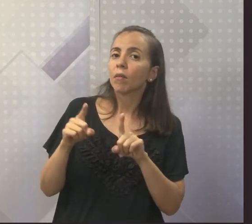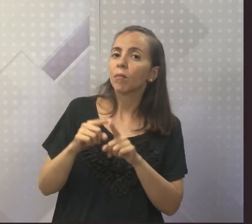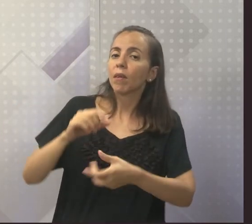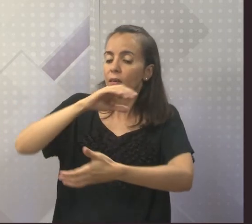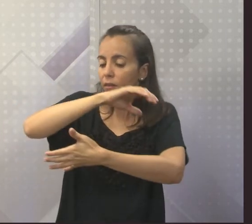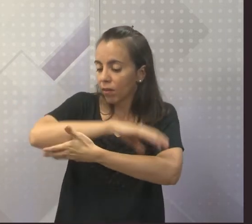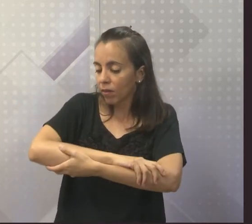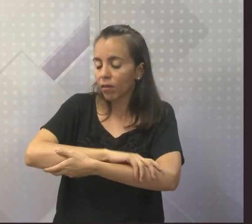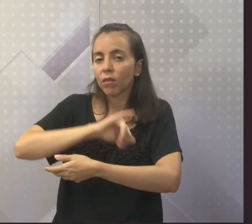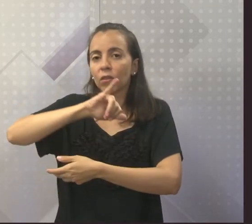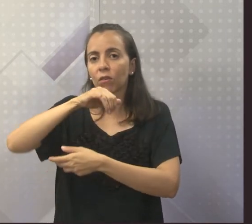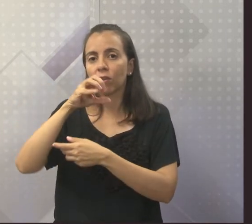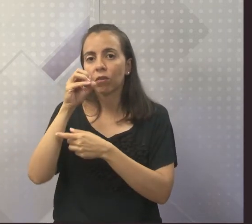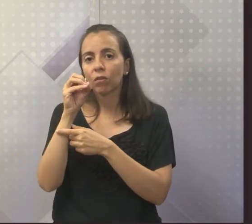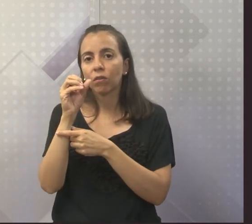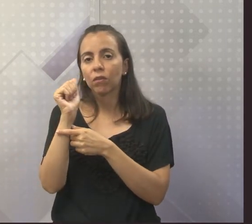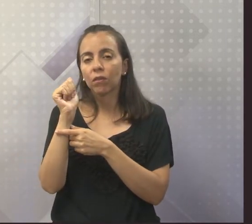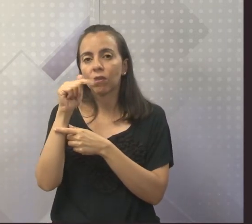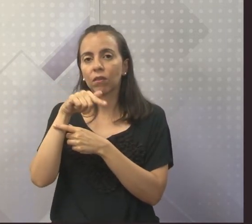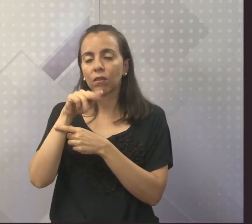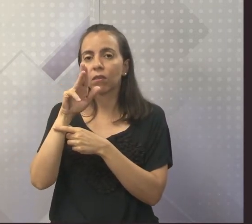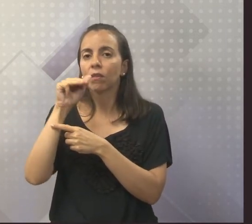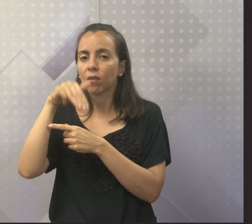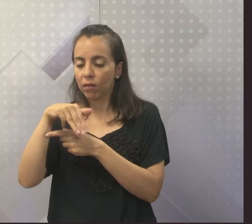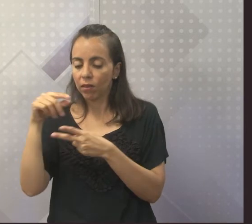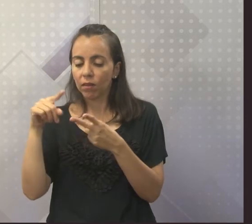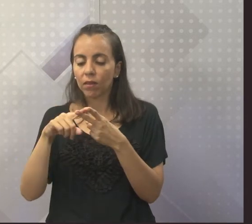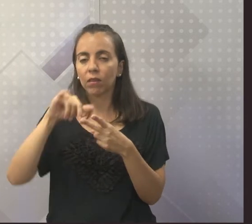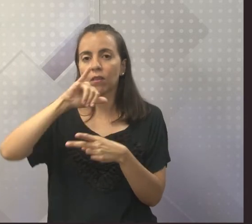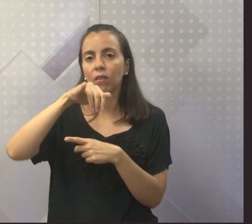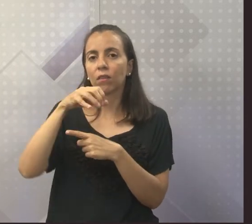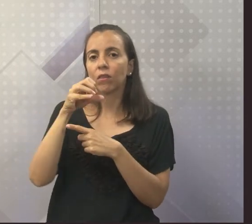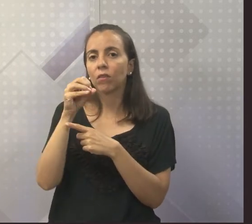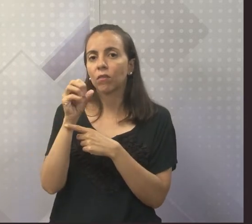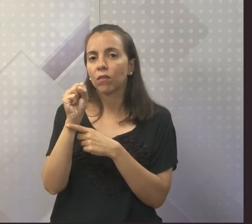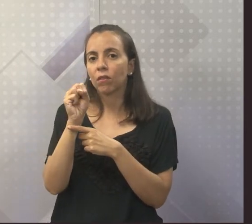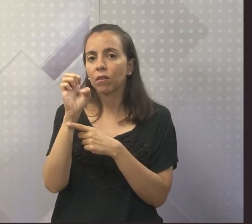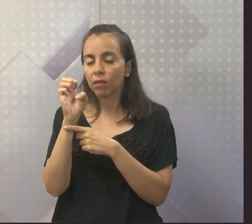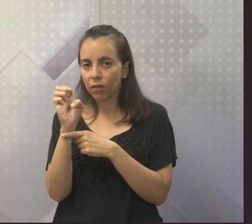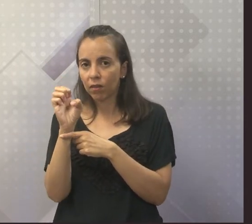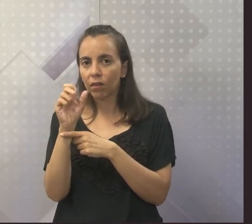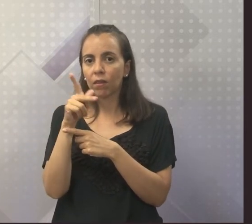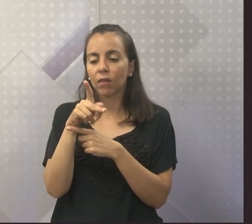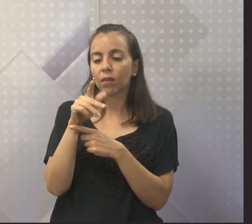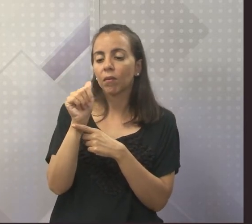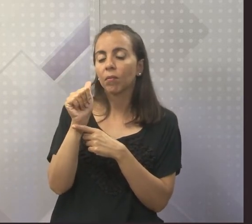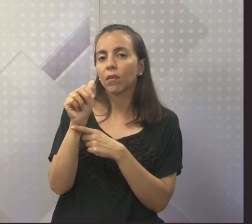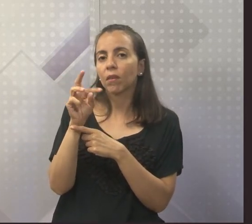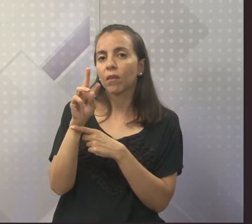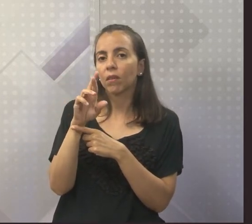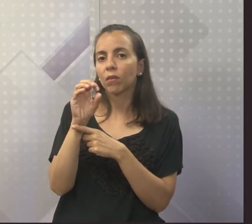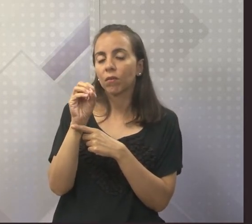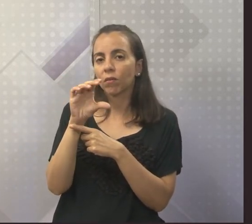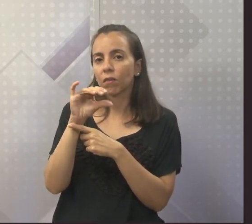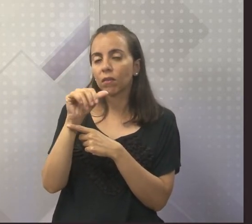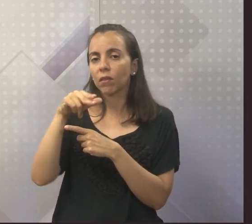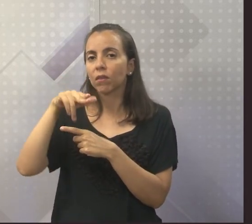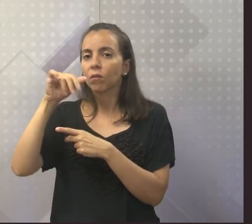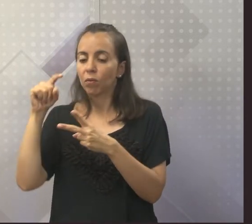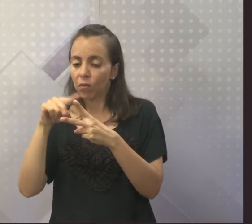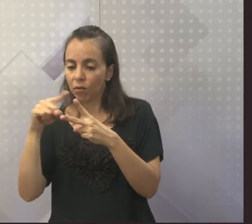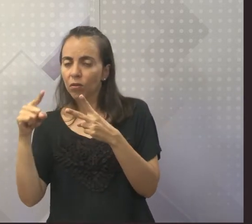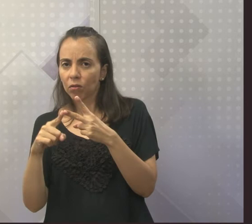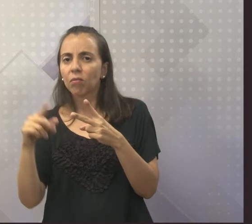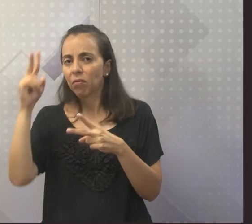Joaquim Nabuco e José do Patrocínio, nomes que fazem história. Ele também participou da